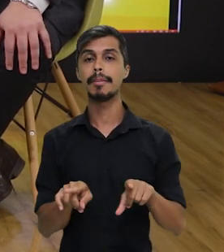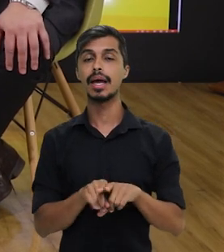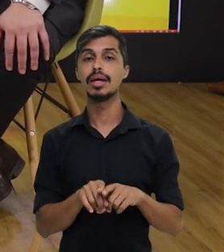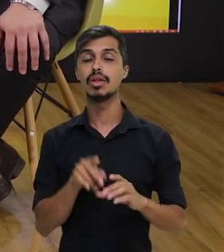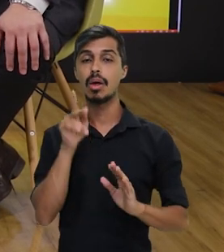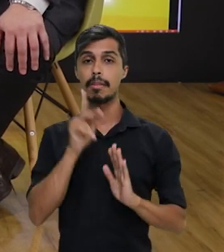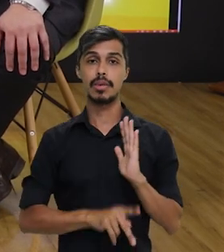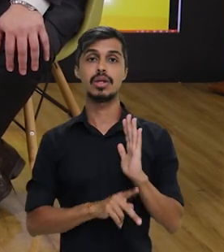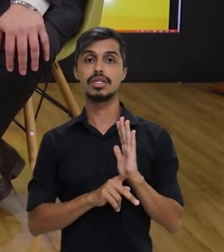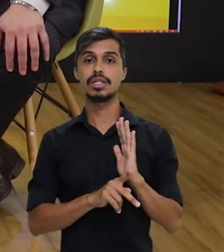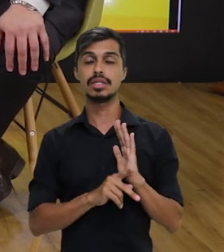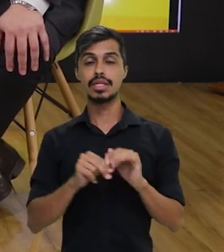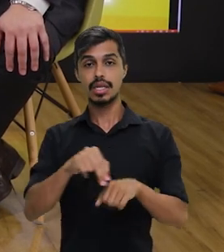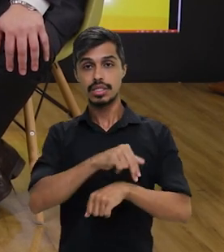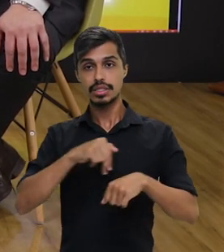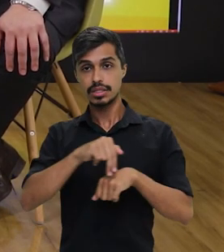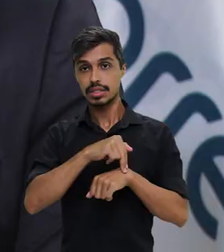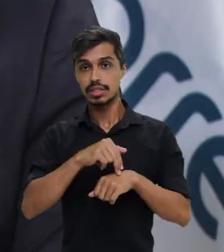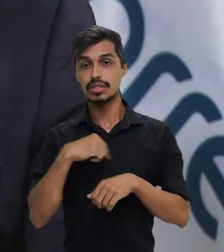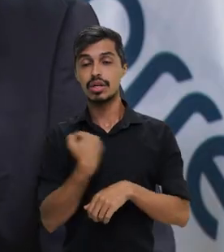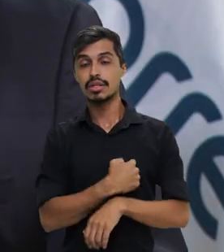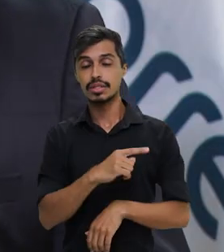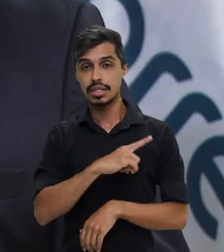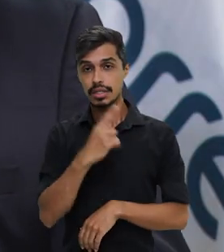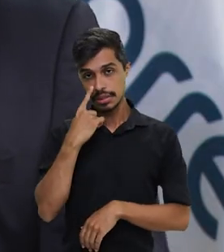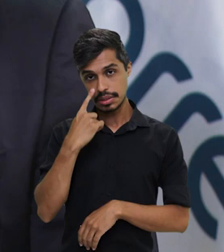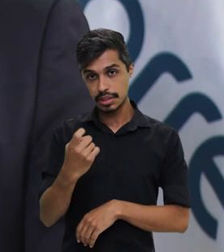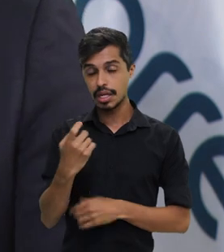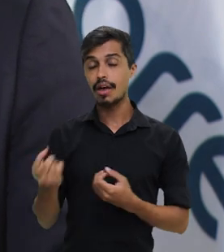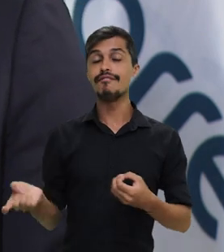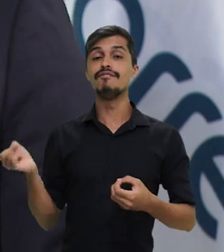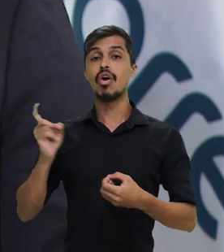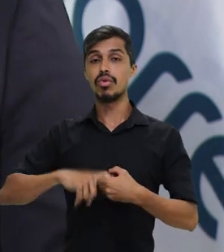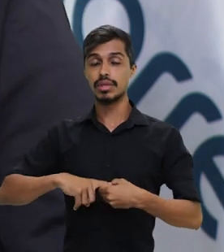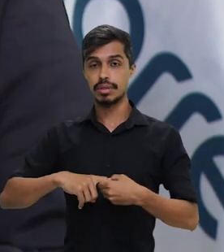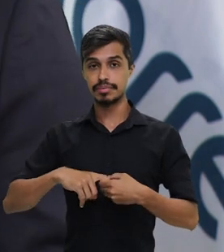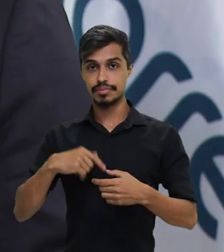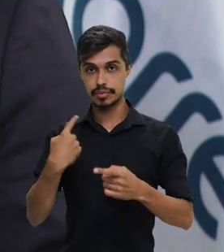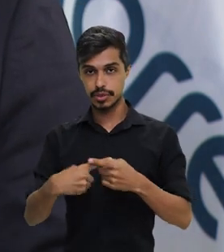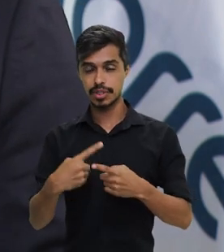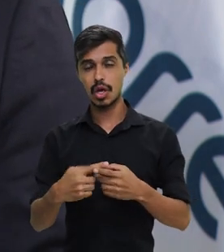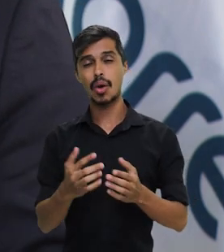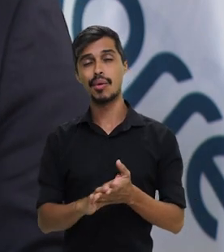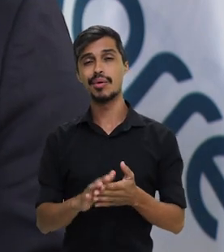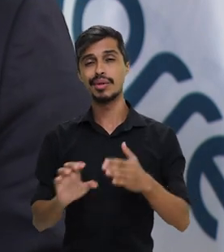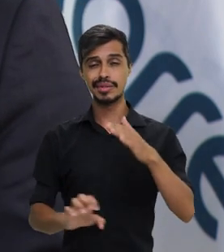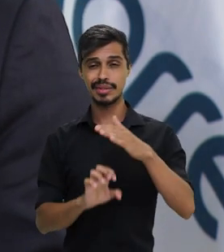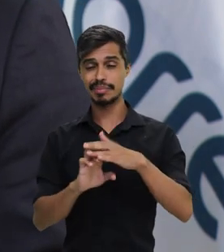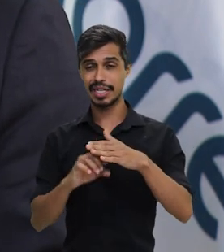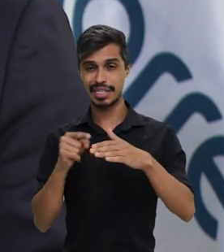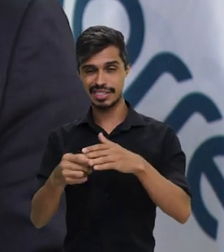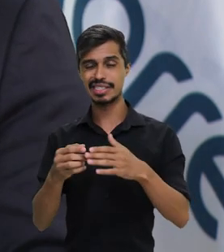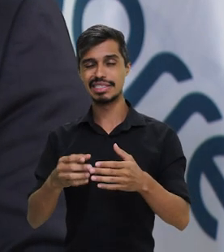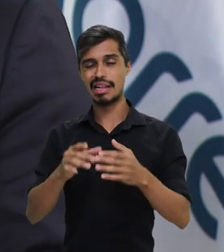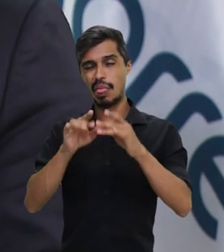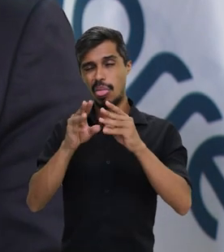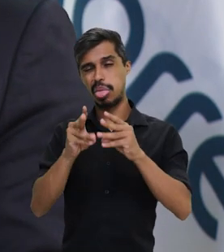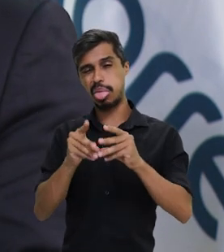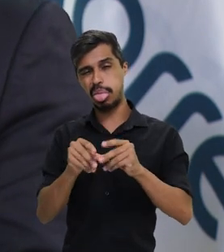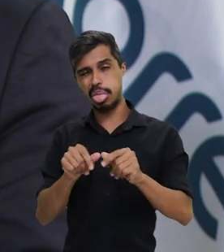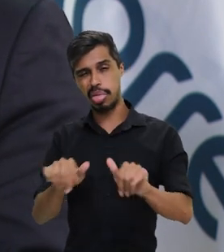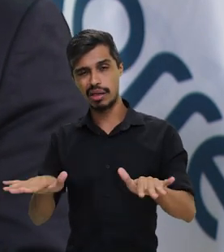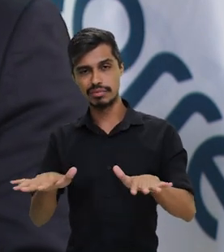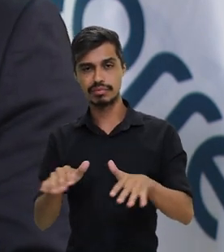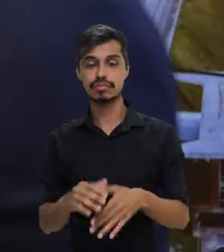nacional, pretendemos aí voltar, porque os Correios deixaram de investir. Antigamente, você via,